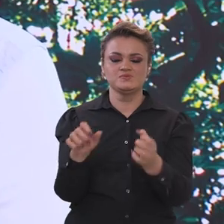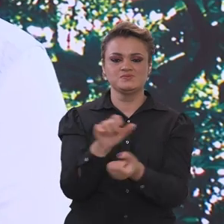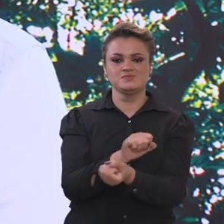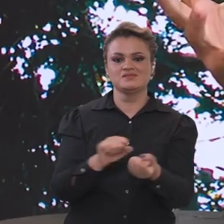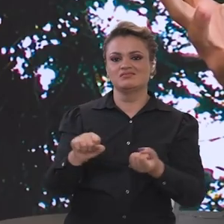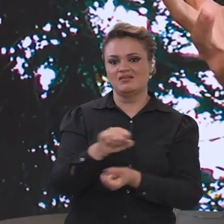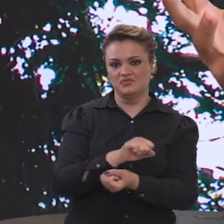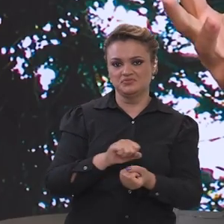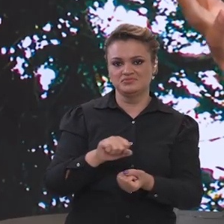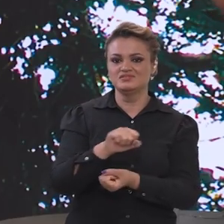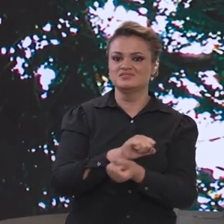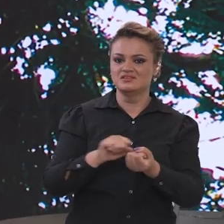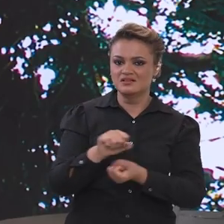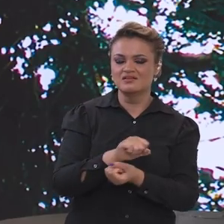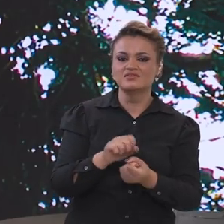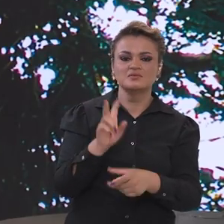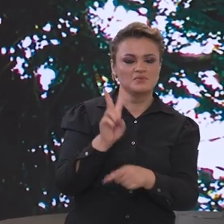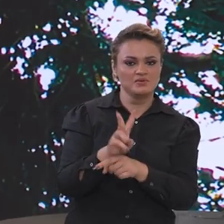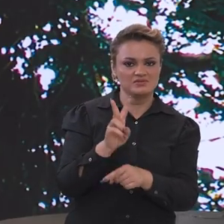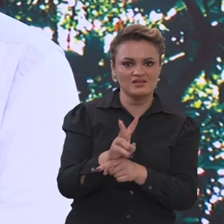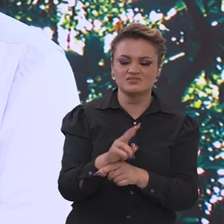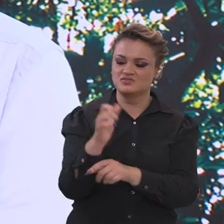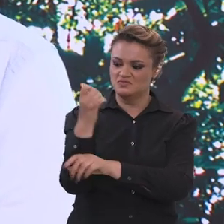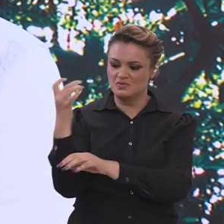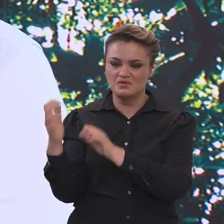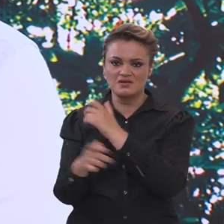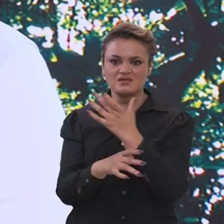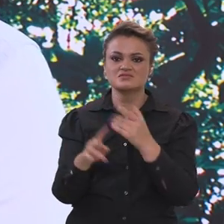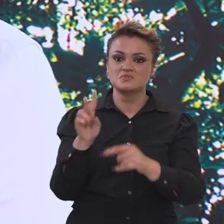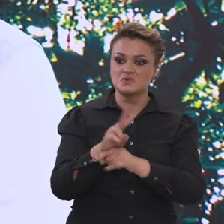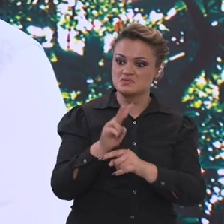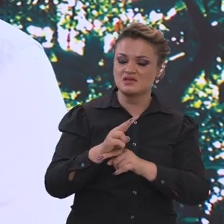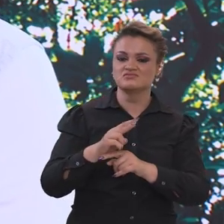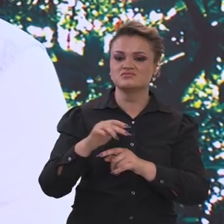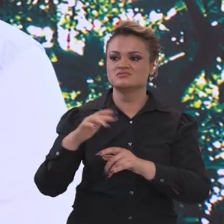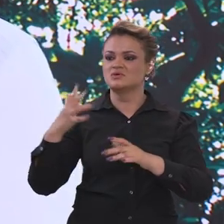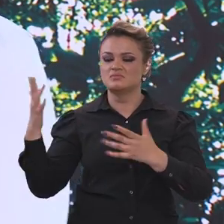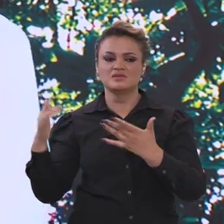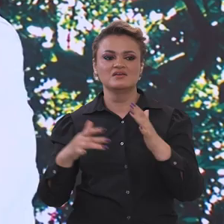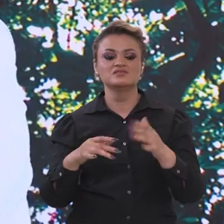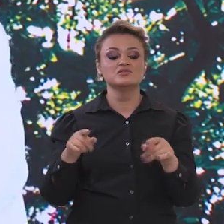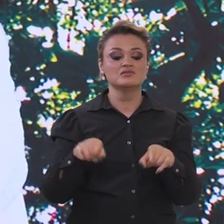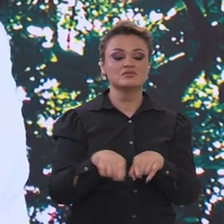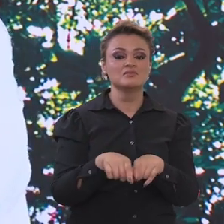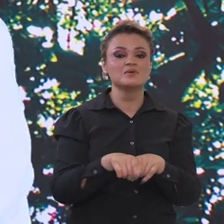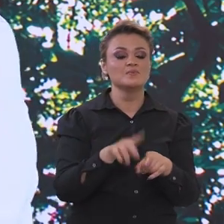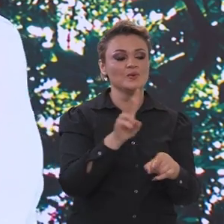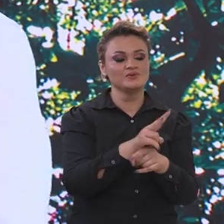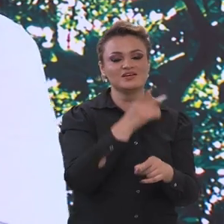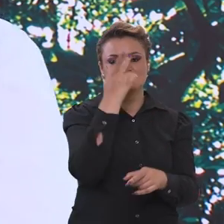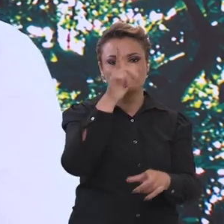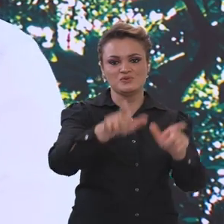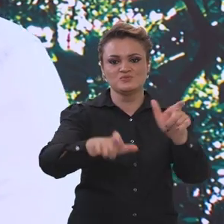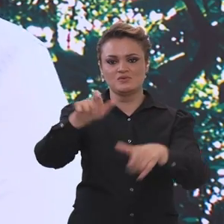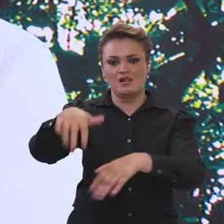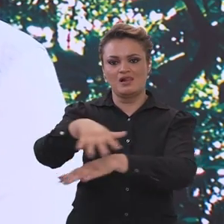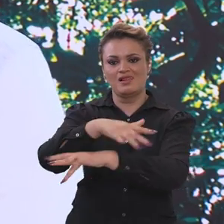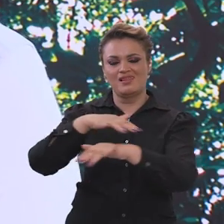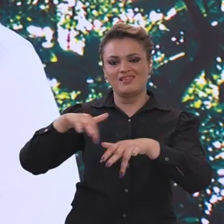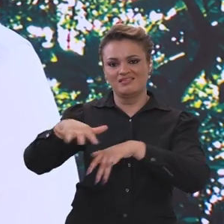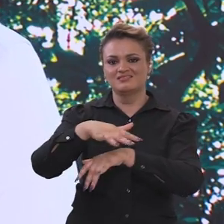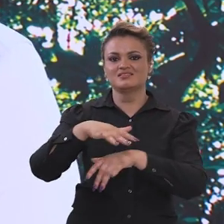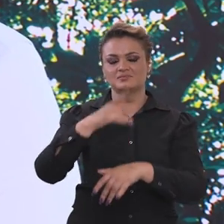sustentável e de proteção da floresta e do meio ambiente, incluindo o homem, sem apartar